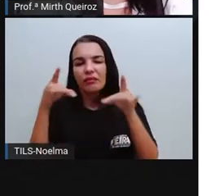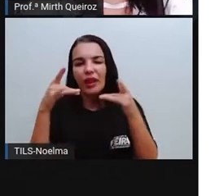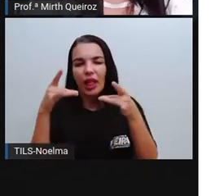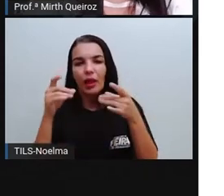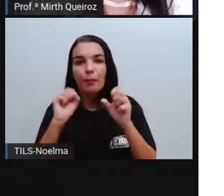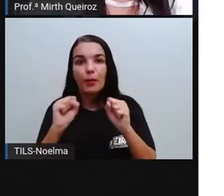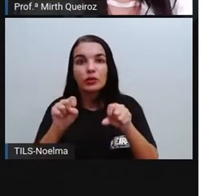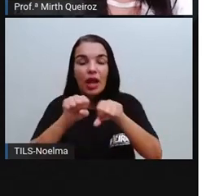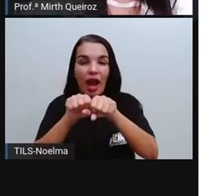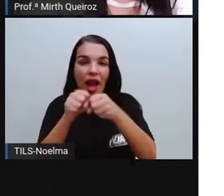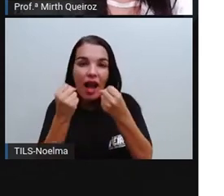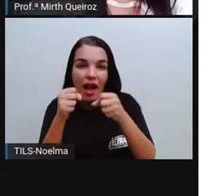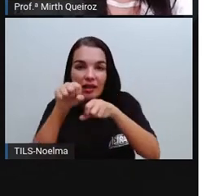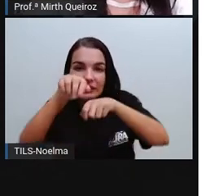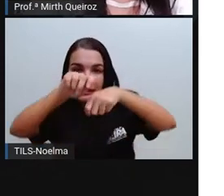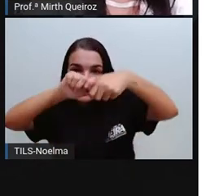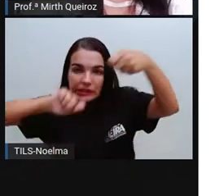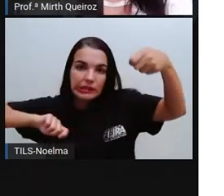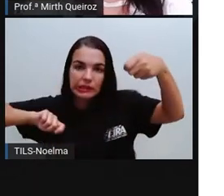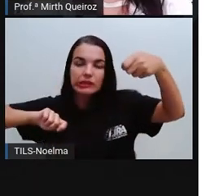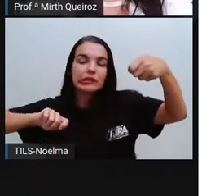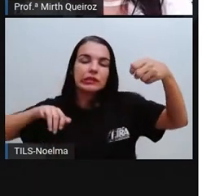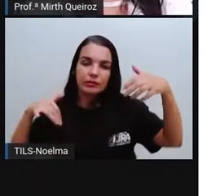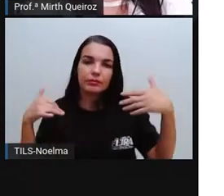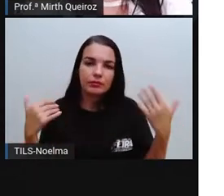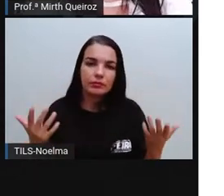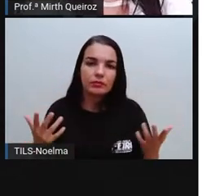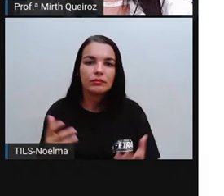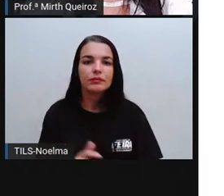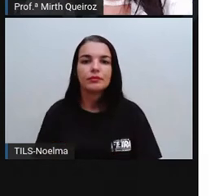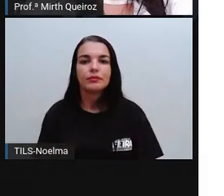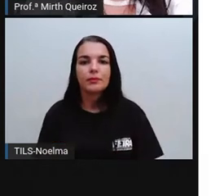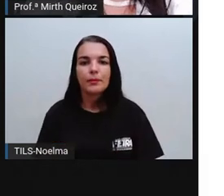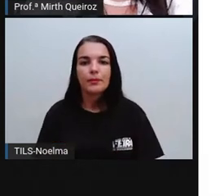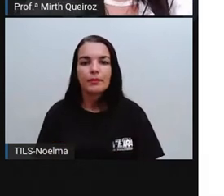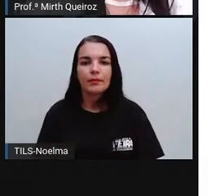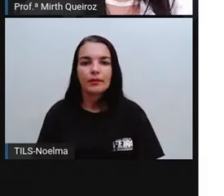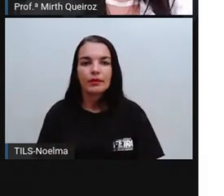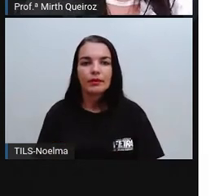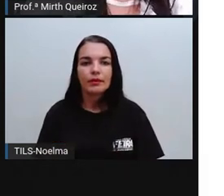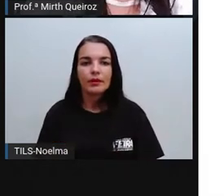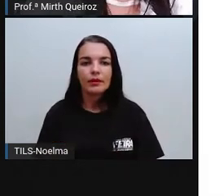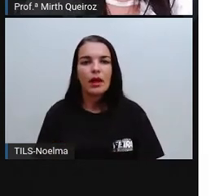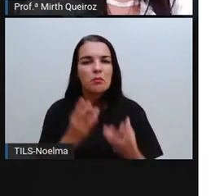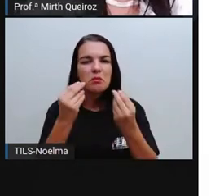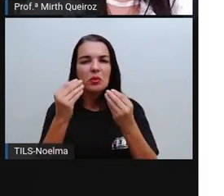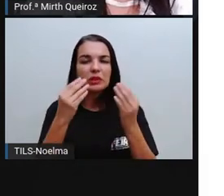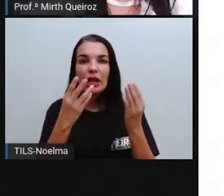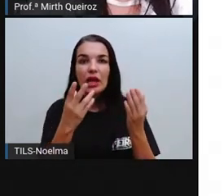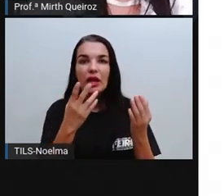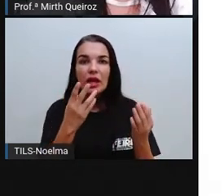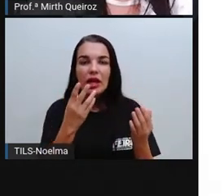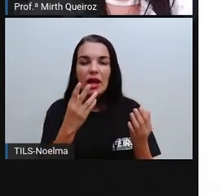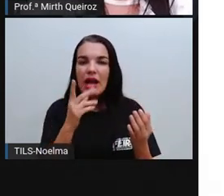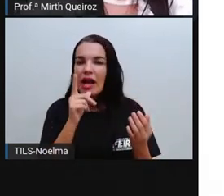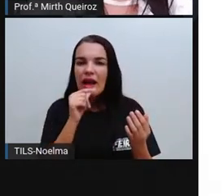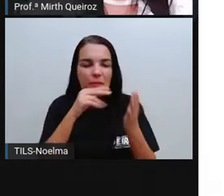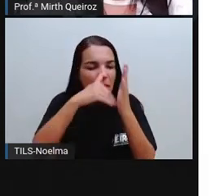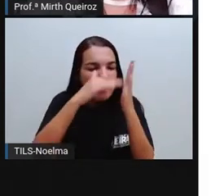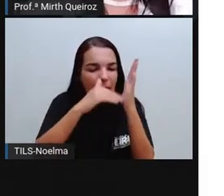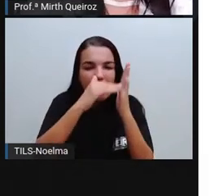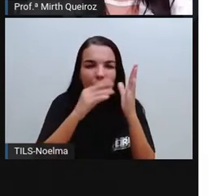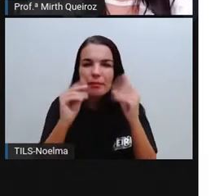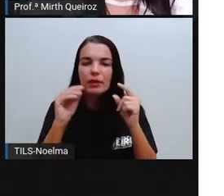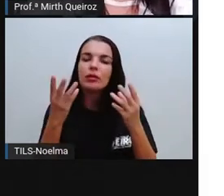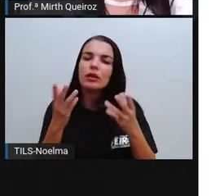fino, né? A folha de papel ofício, por exemplo, é um papel mais fino. Então, não pode estar muito molhado de tinta aí